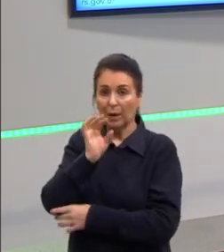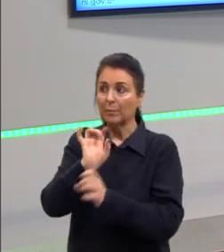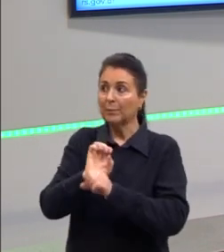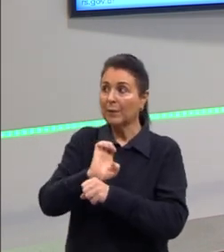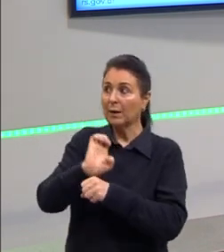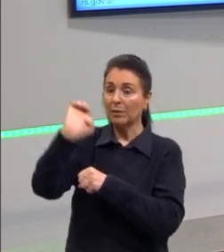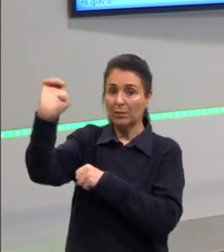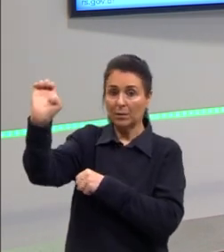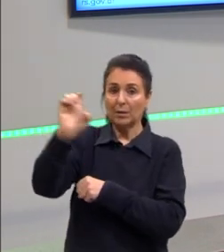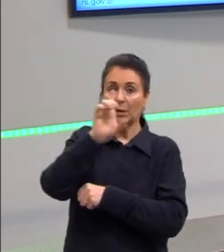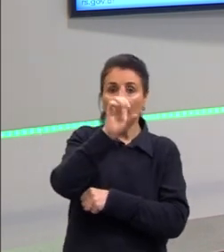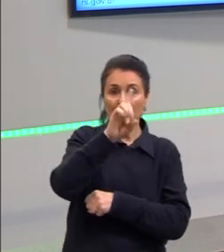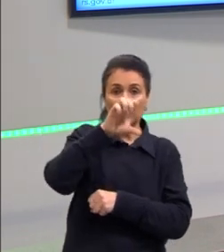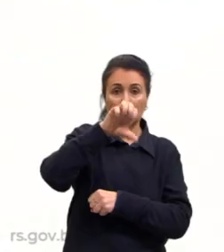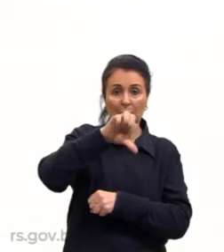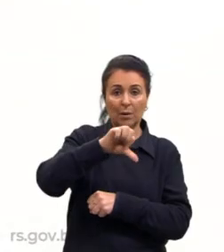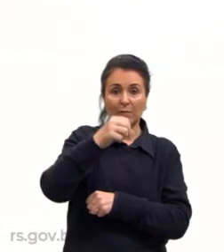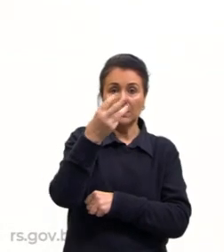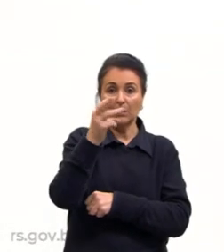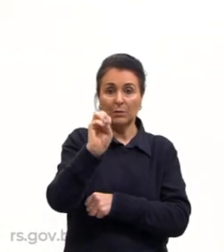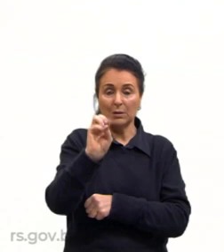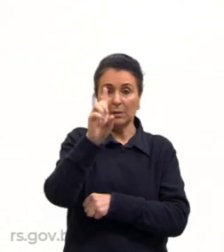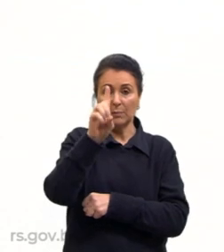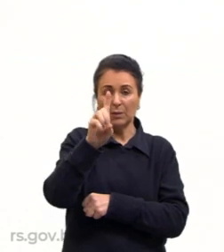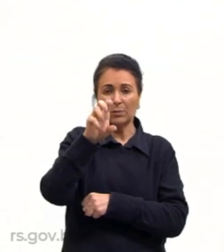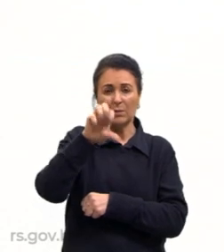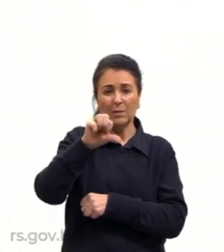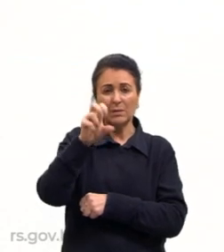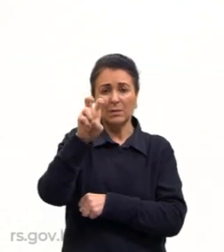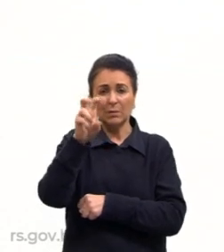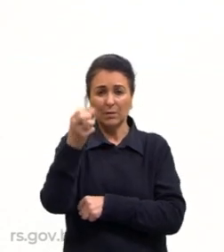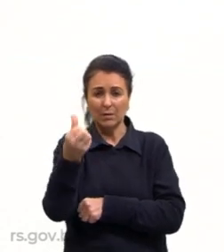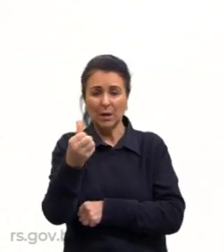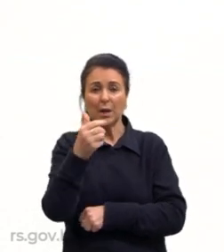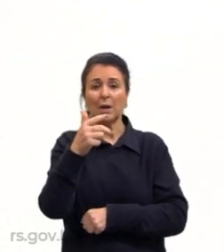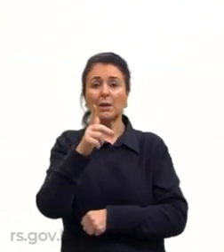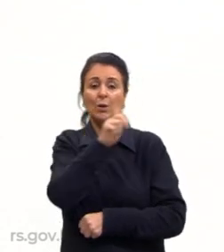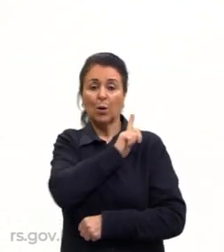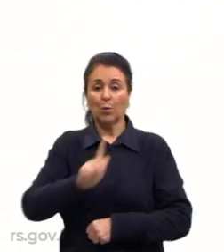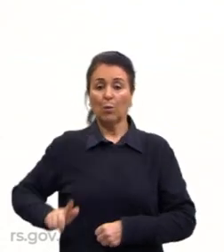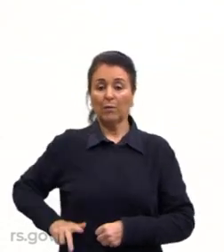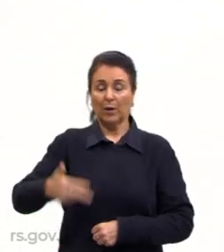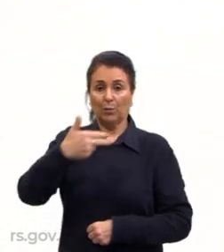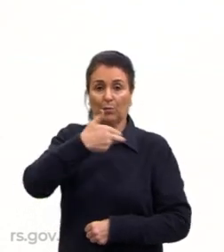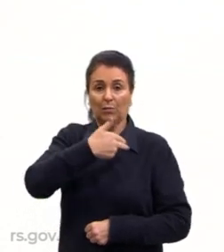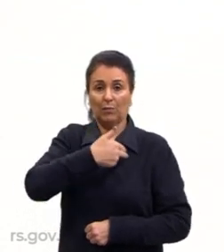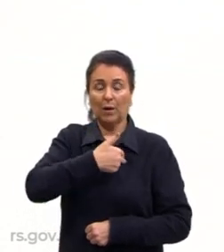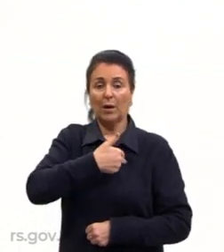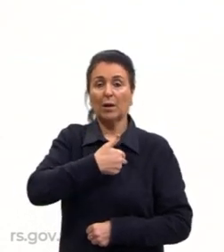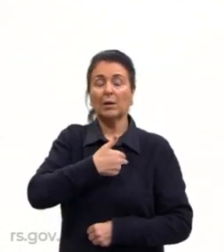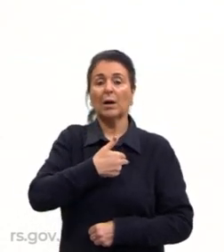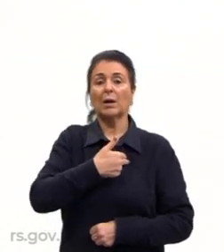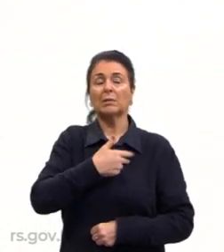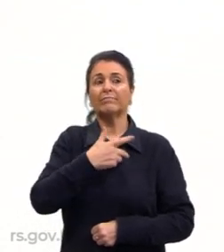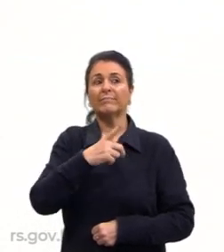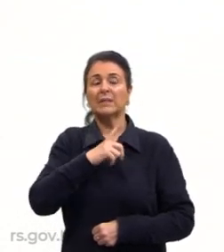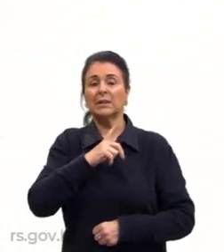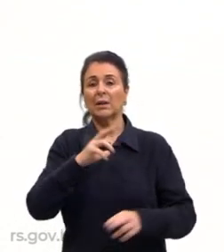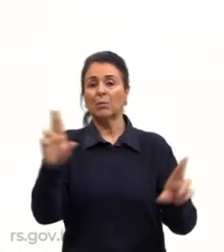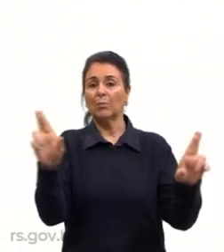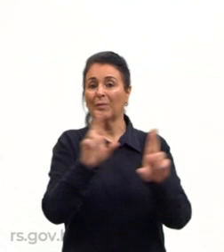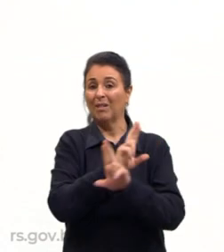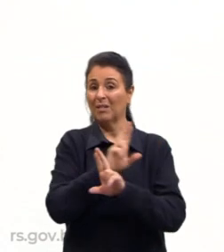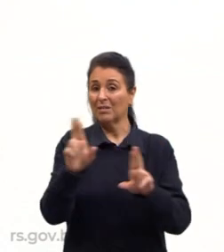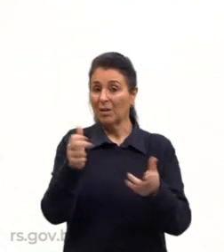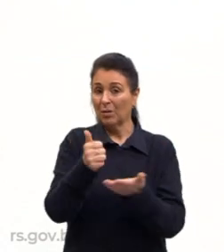a 1956, então, o governo Vargas, você tem justamente essa questão relacionada a base,